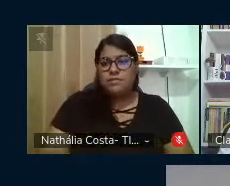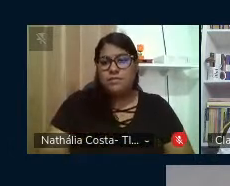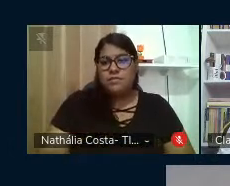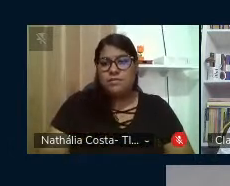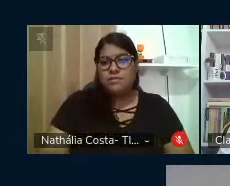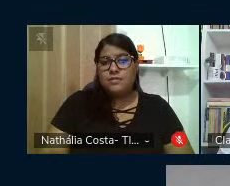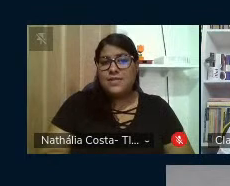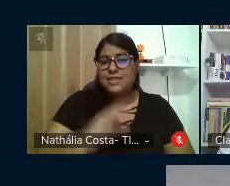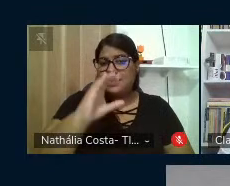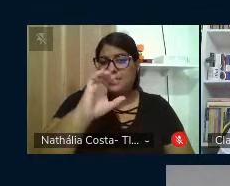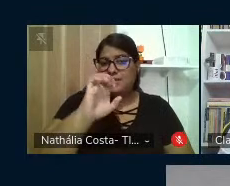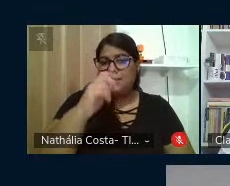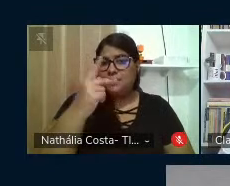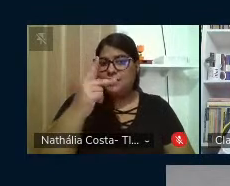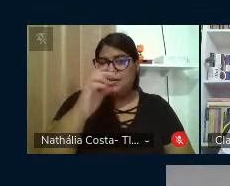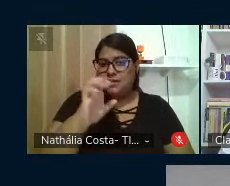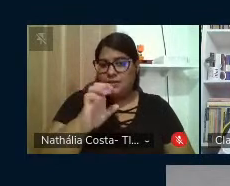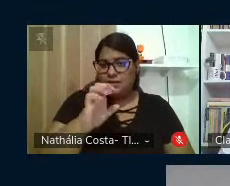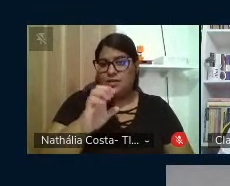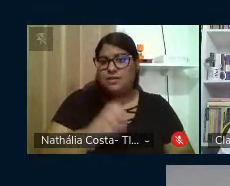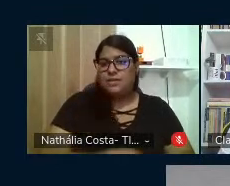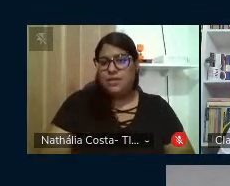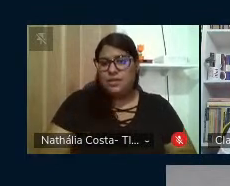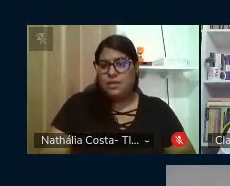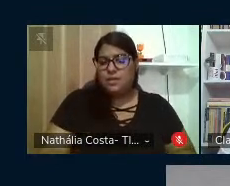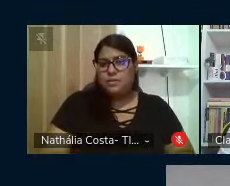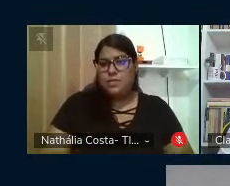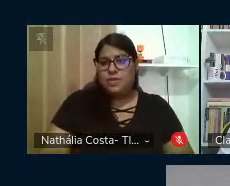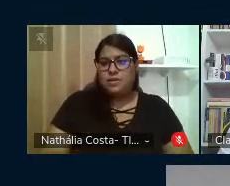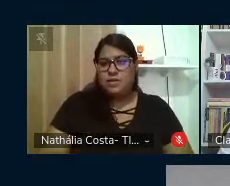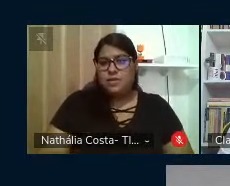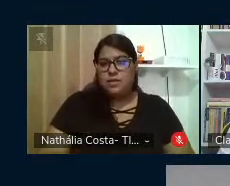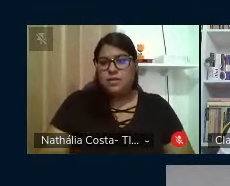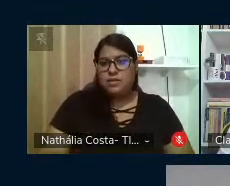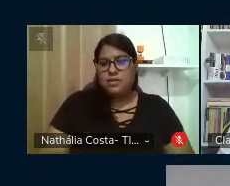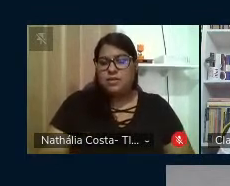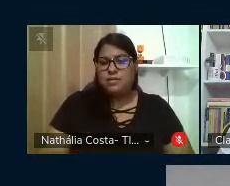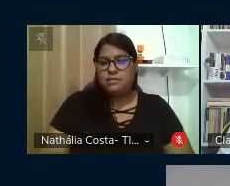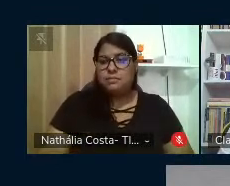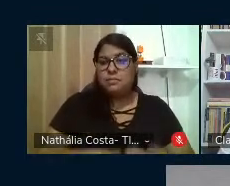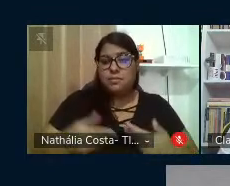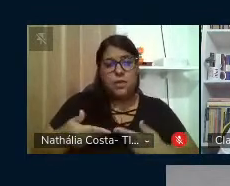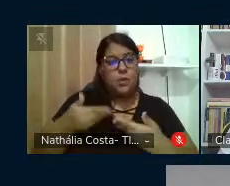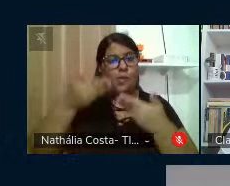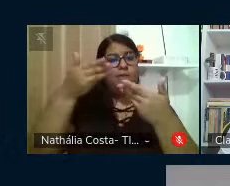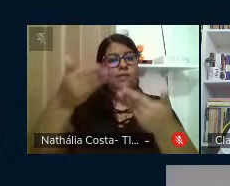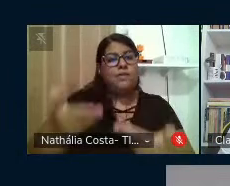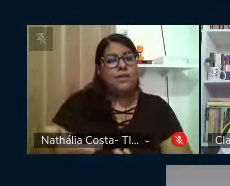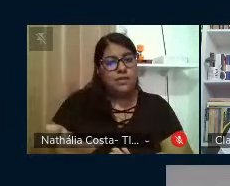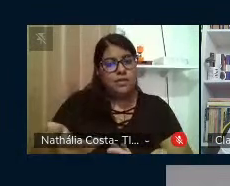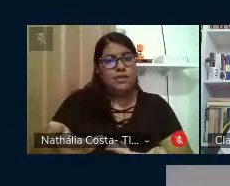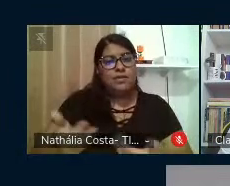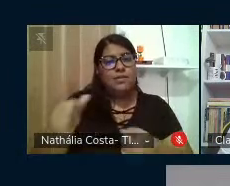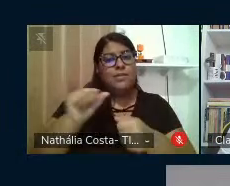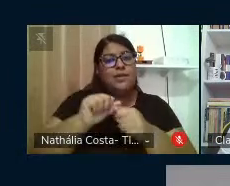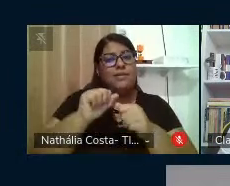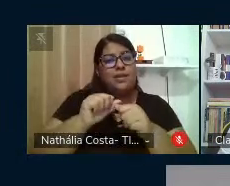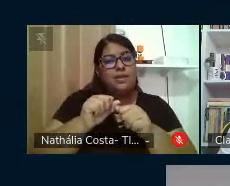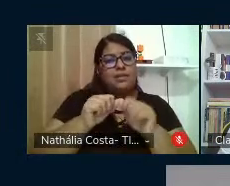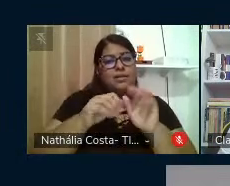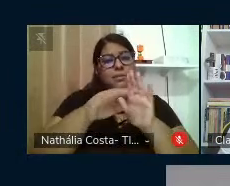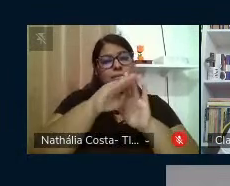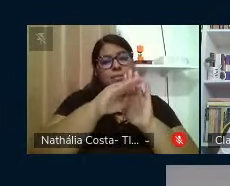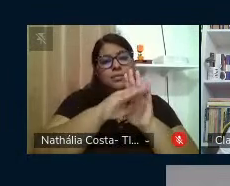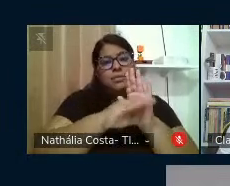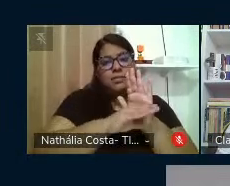a CEP, final de 2019, me convidou para fazer o prefácio do